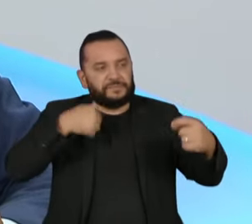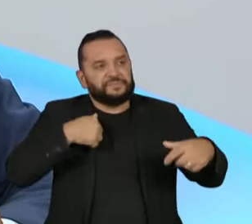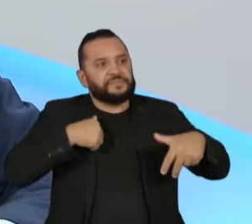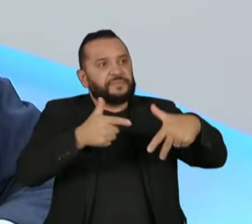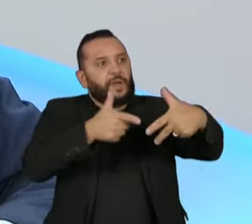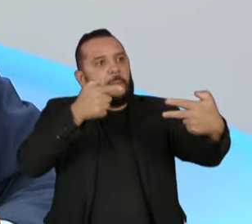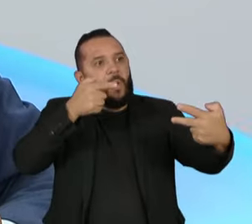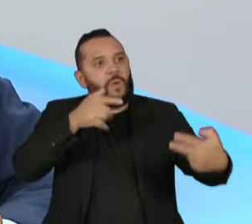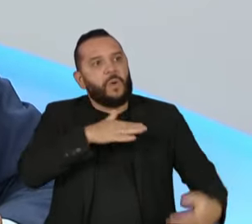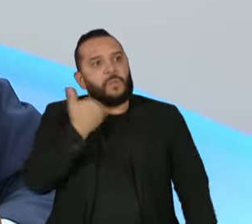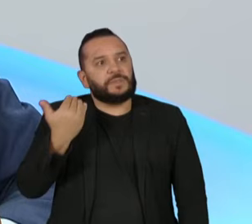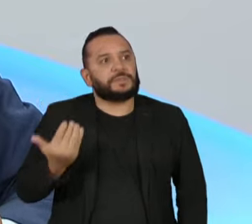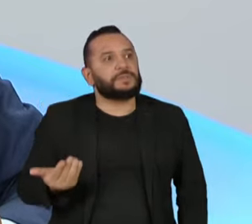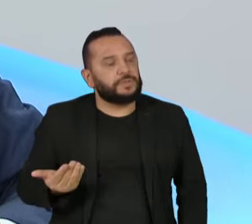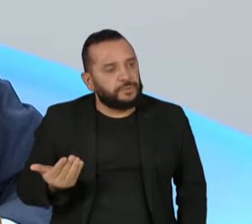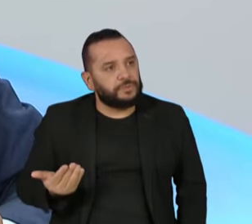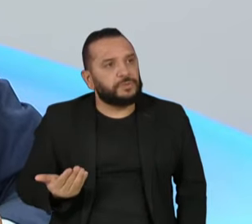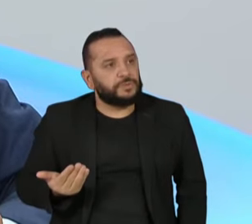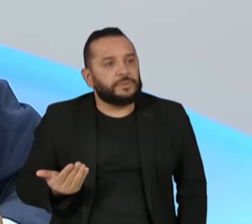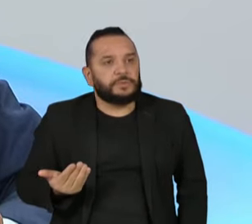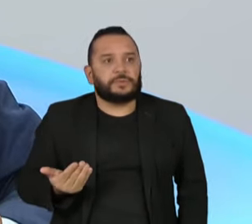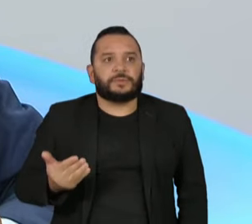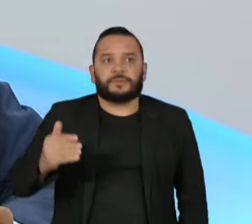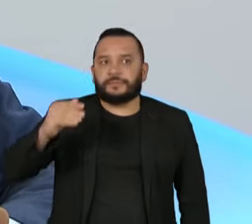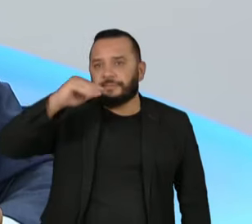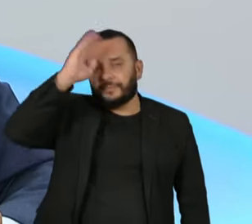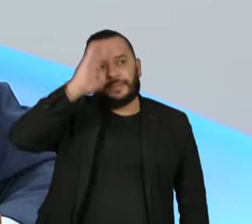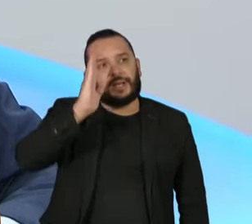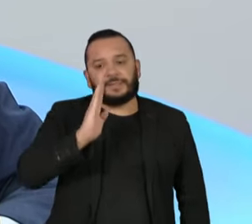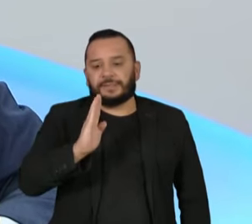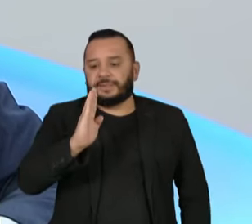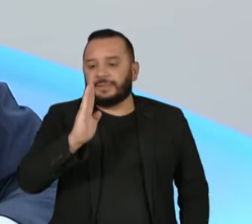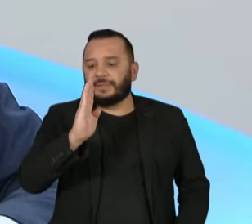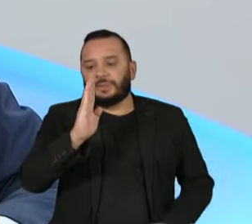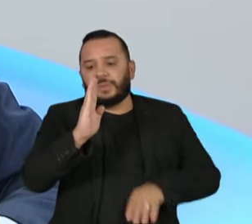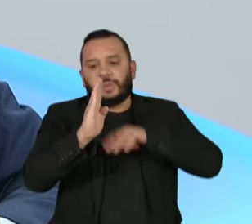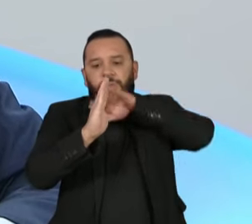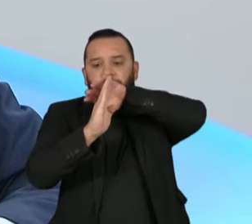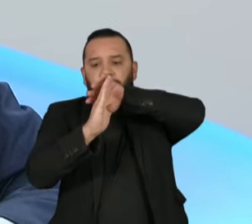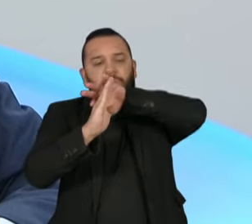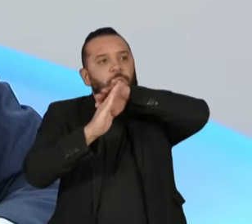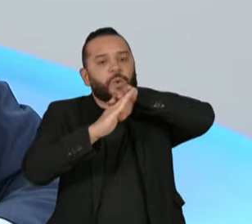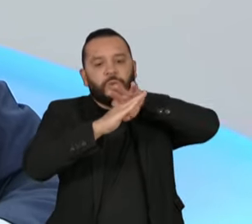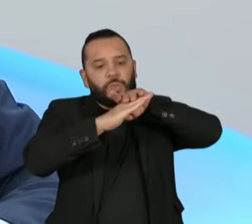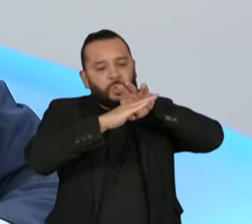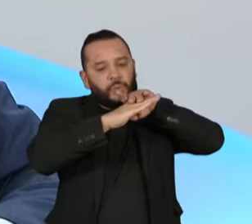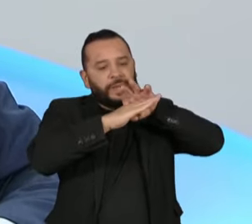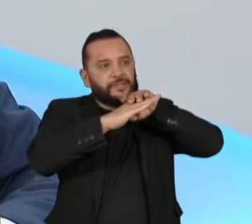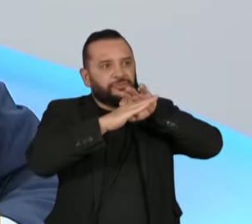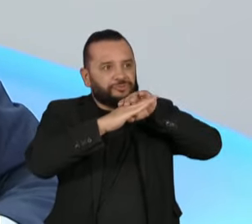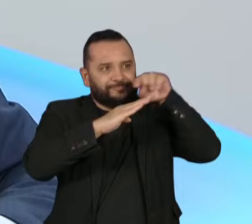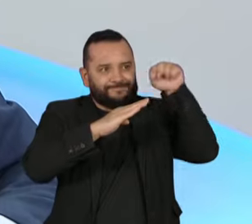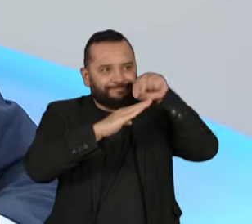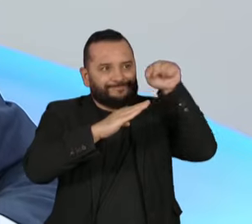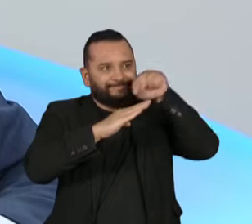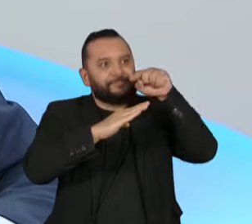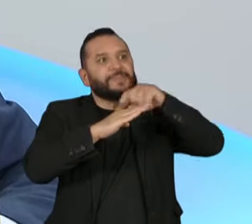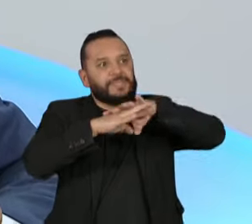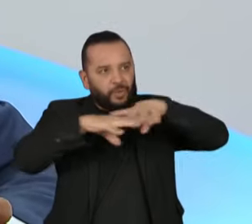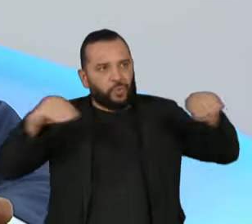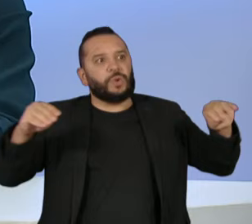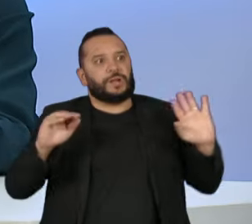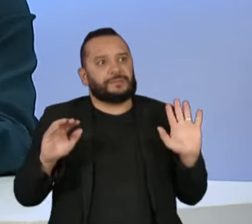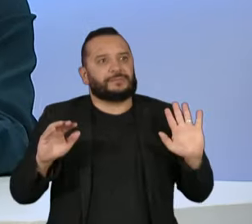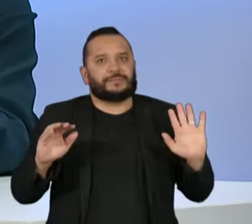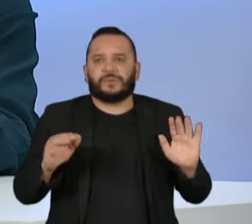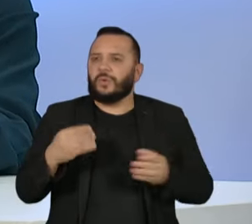Então, eu digo, o Brasil está doente, a gente vai levar um tempo muito longo para curar. E como